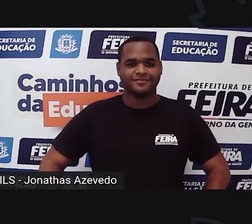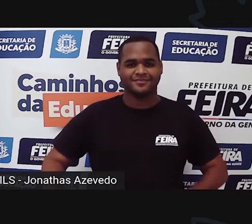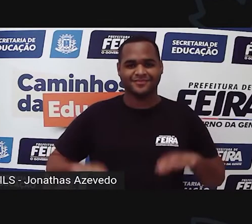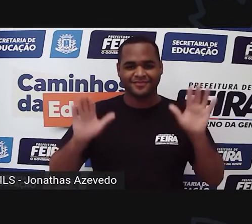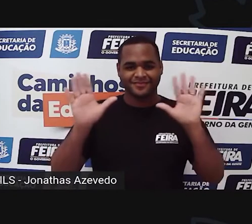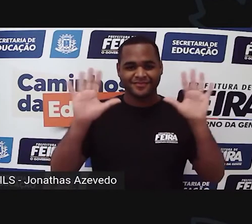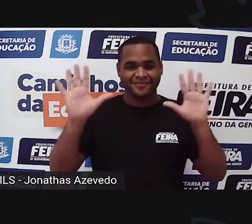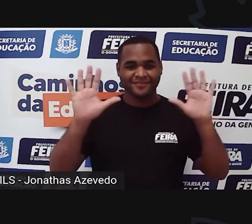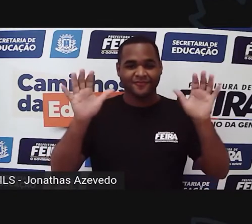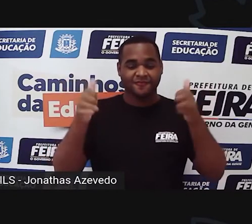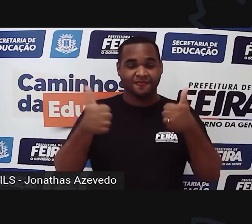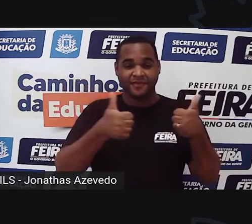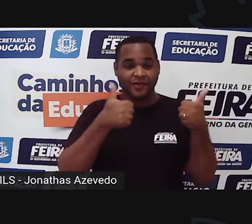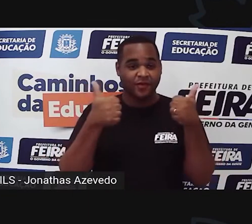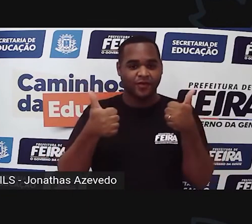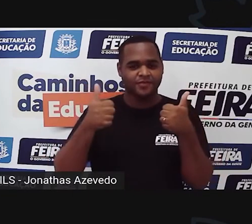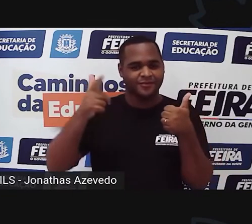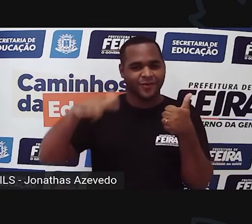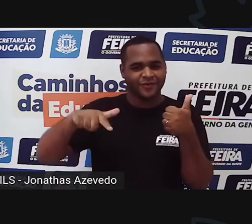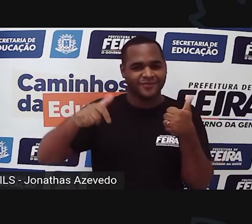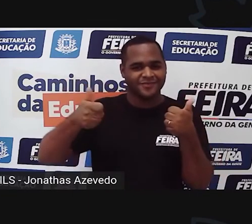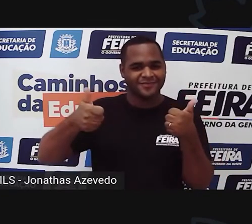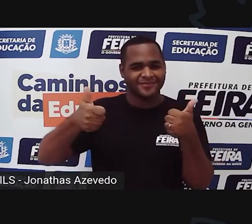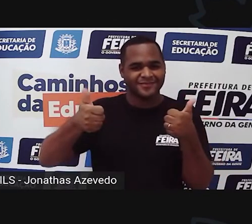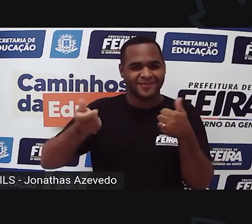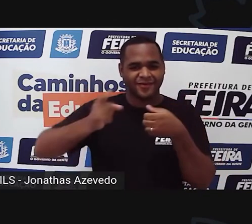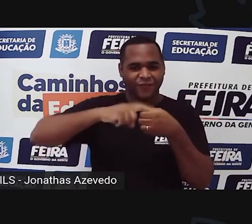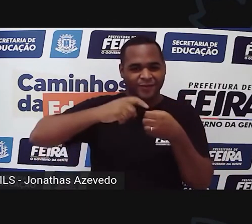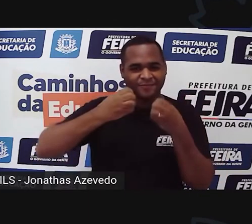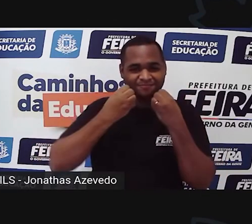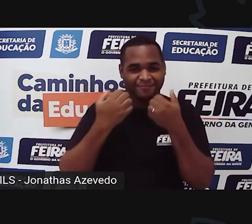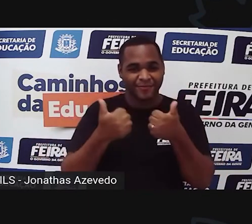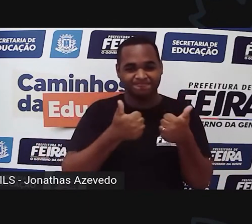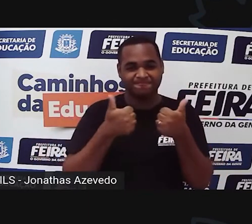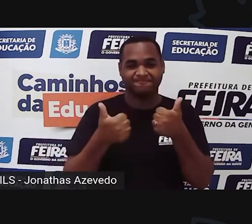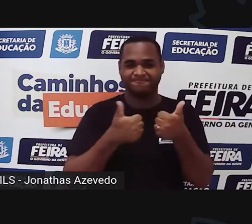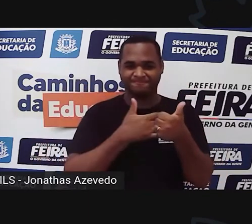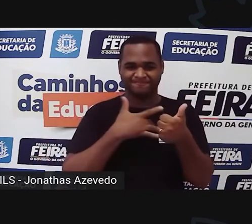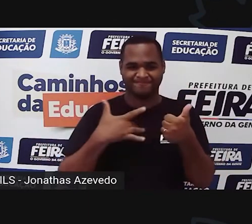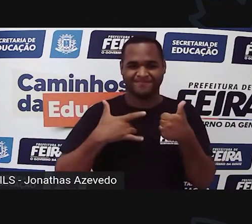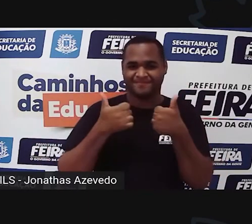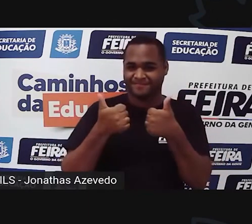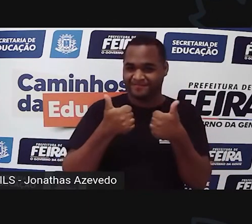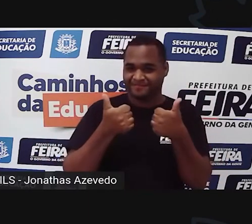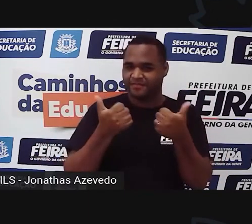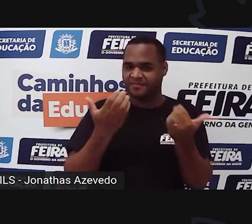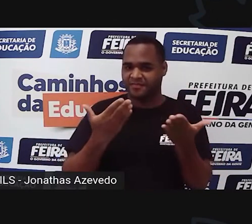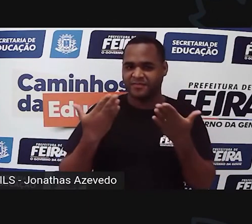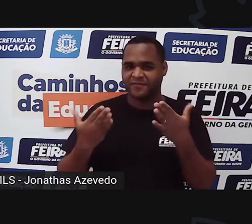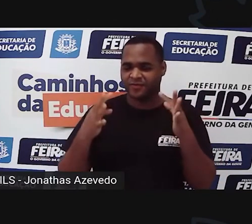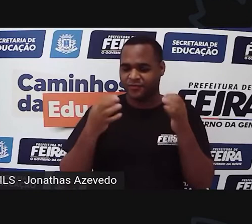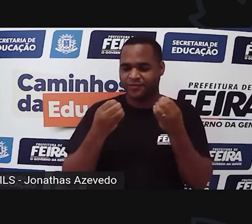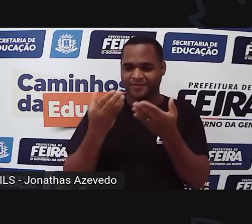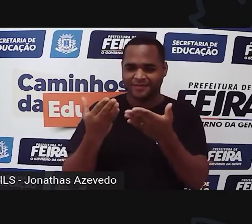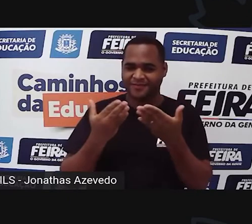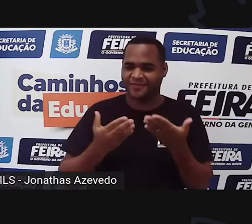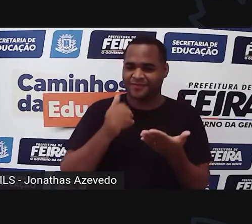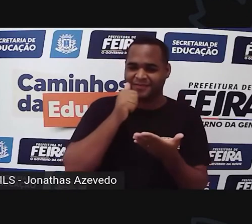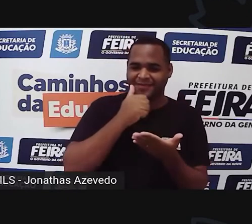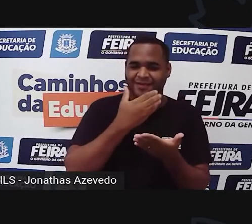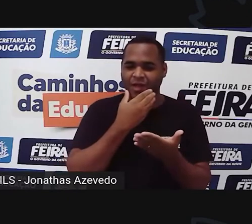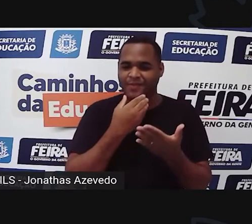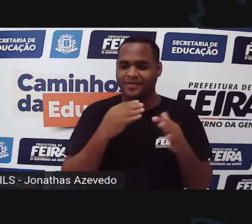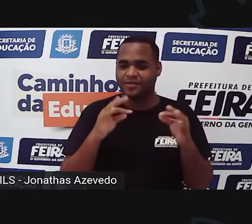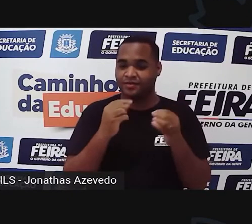Olá! Olha, nós de novo voltamos! Que bom! Sejam bem-vindos, sejam bem-vindas